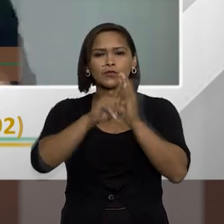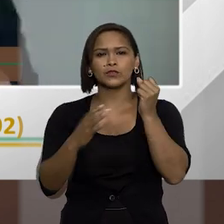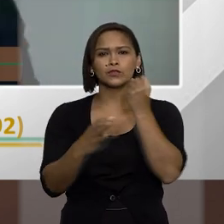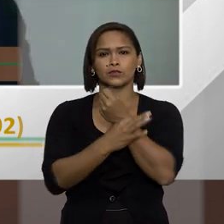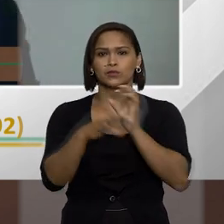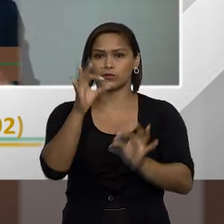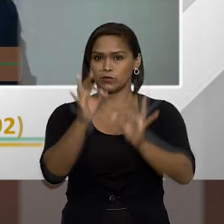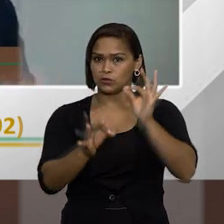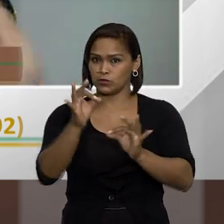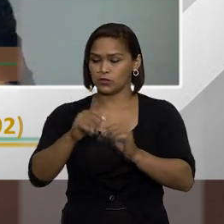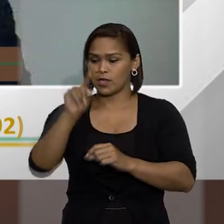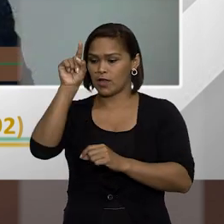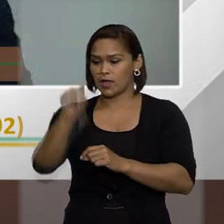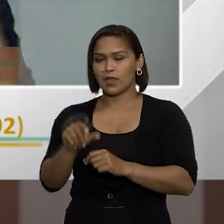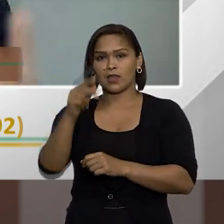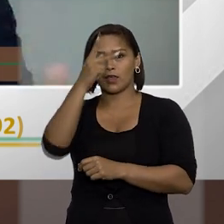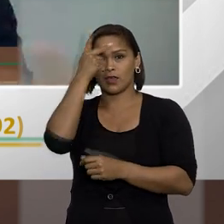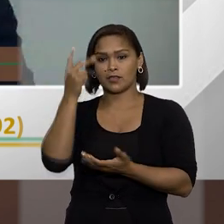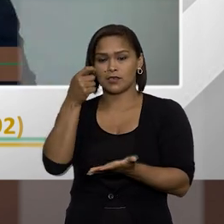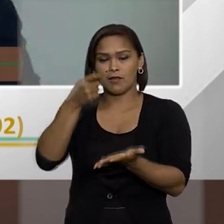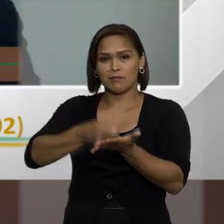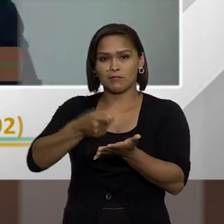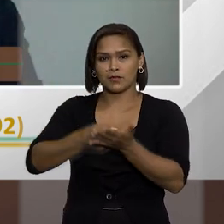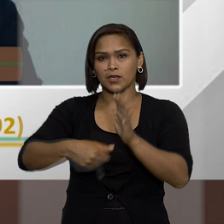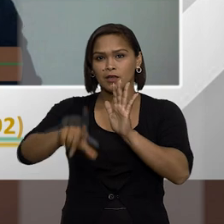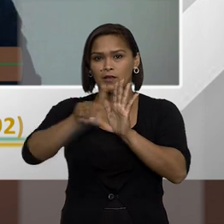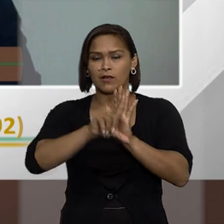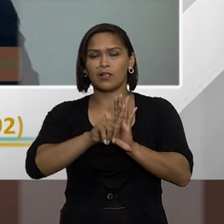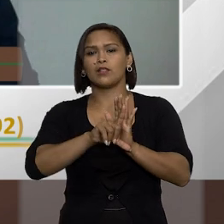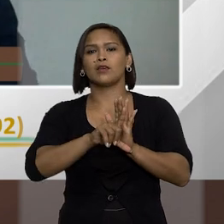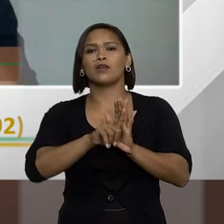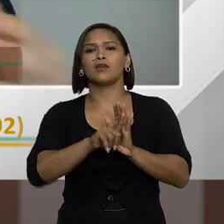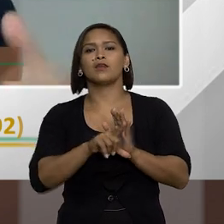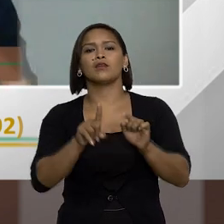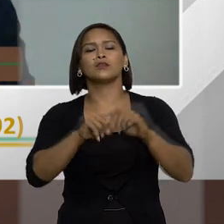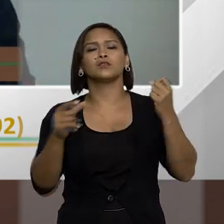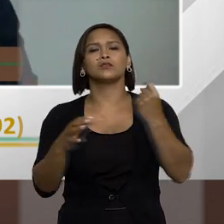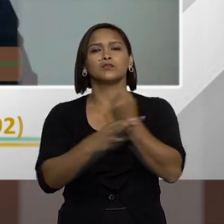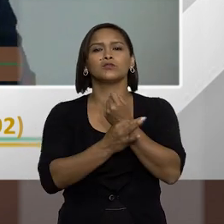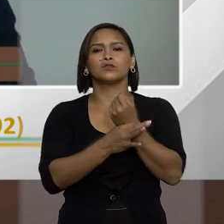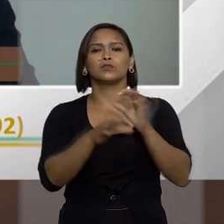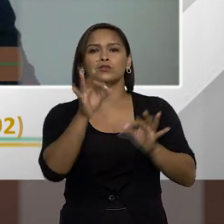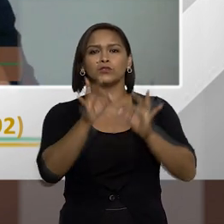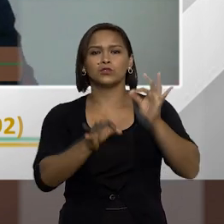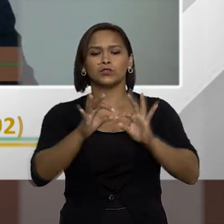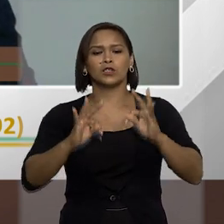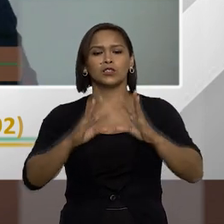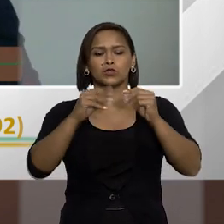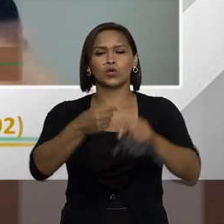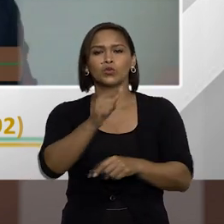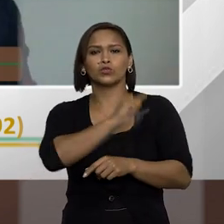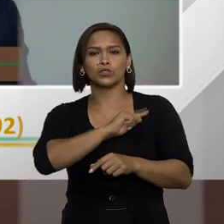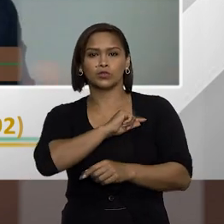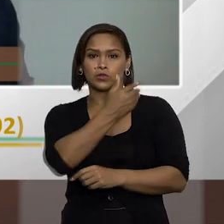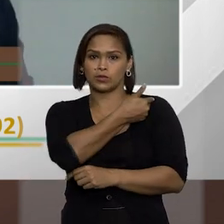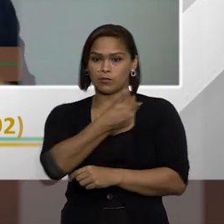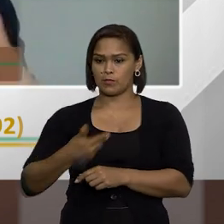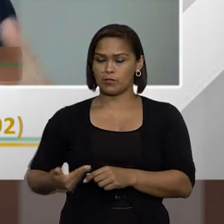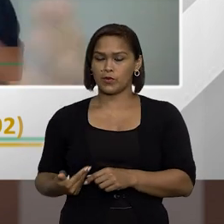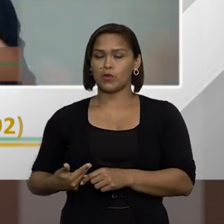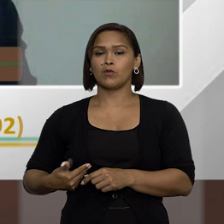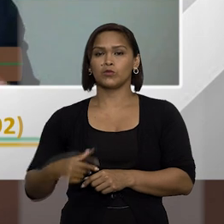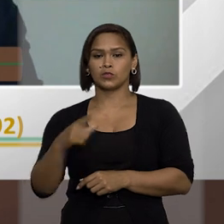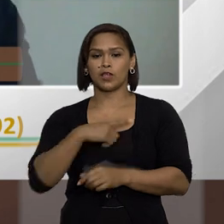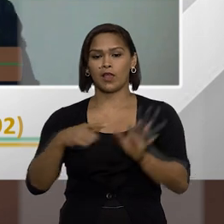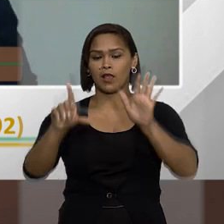segurança jurídica àqueles que aplicam a lei de improbidade, né, com maior segurança jurídica a todos os gestores públicos que